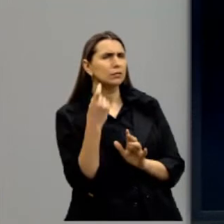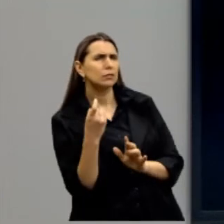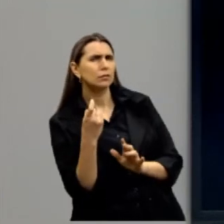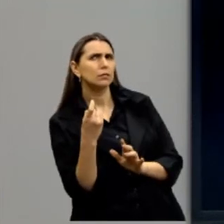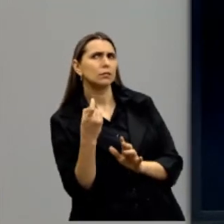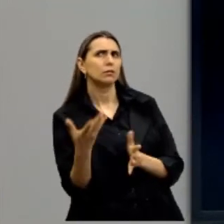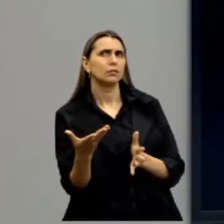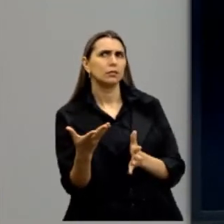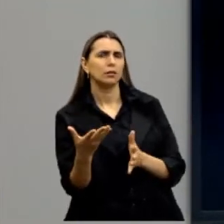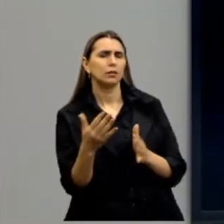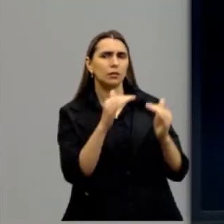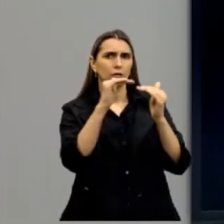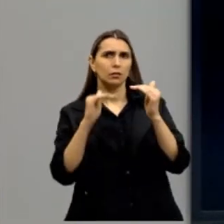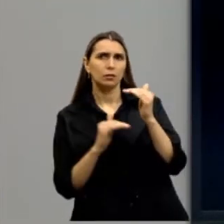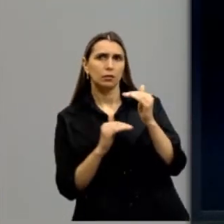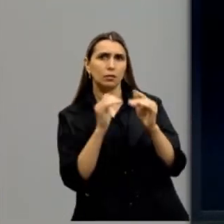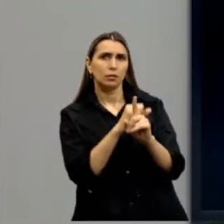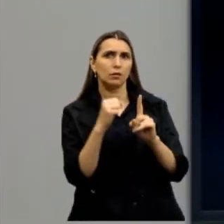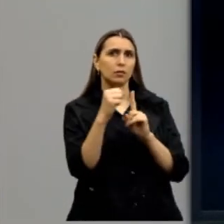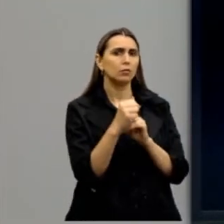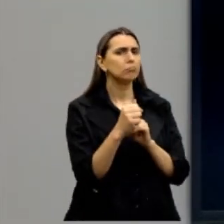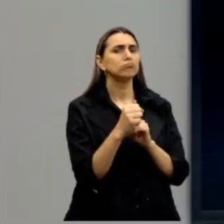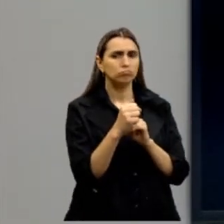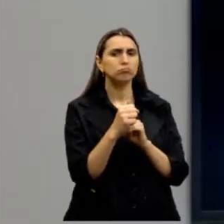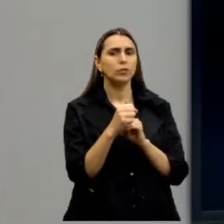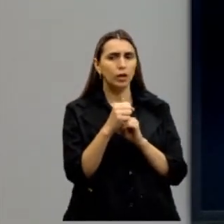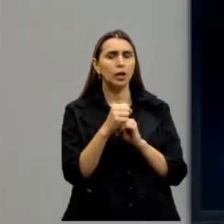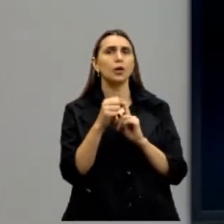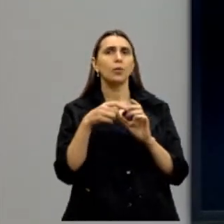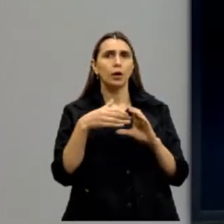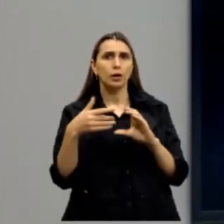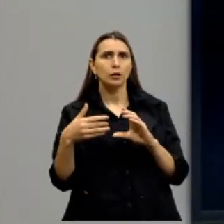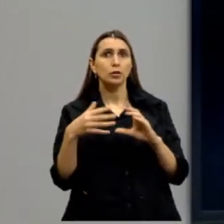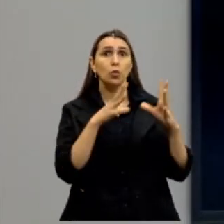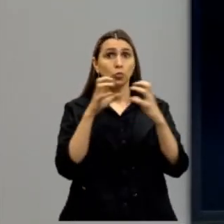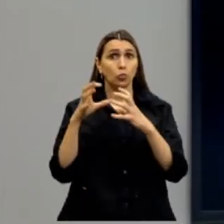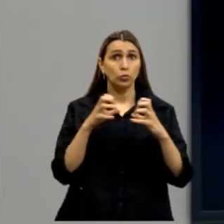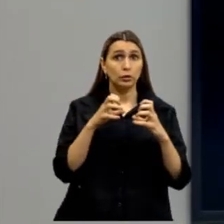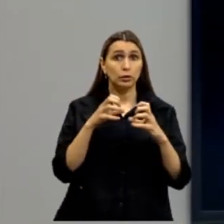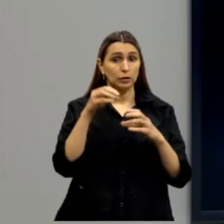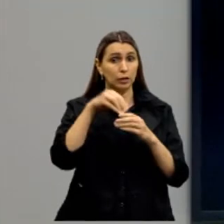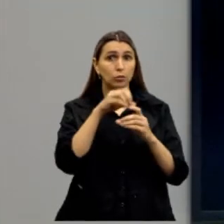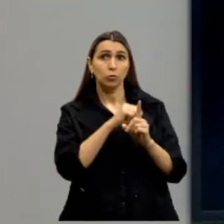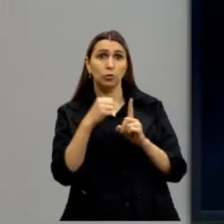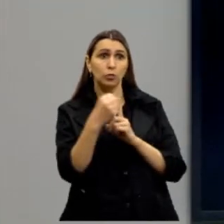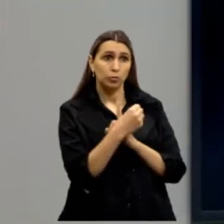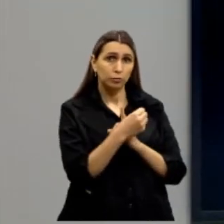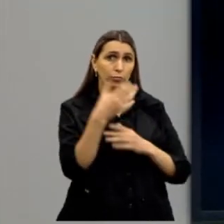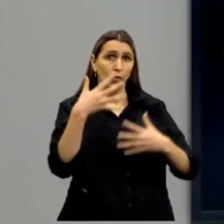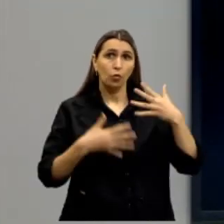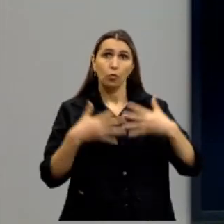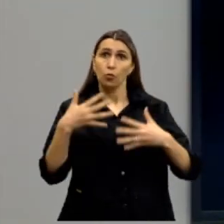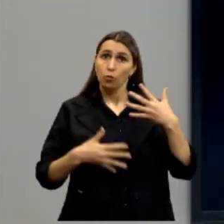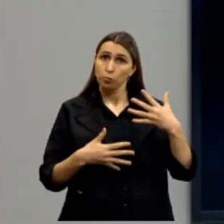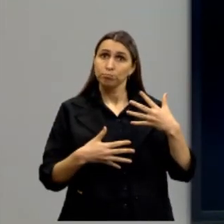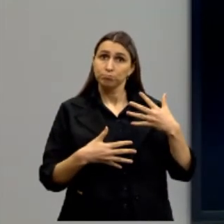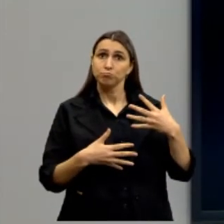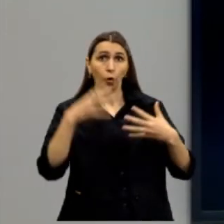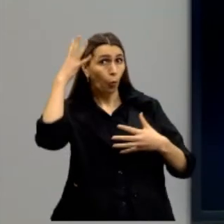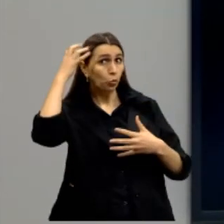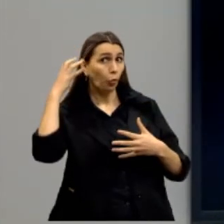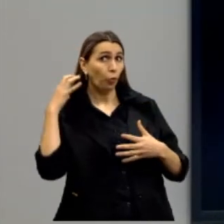exatamente. A desigualdade social é o fator que gera, então, conflitos dentro de uma sociedade. Quem traz isso é Rousseau, não sou eu.